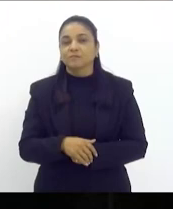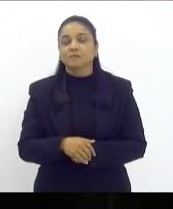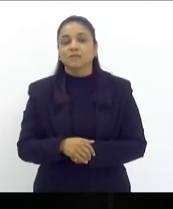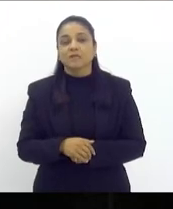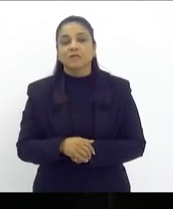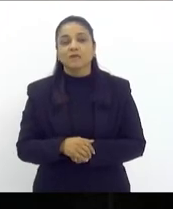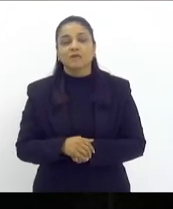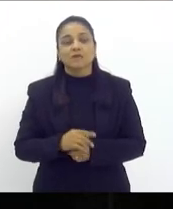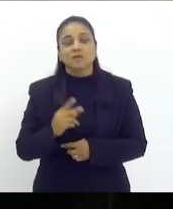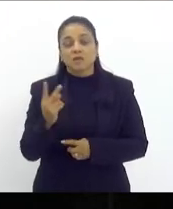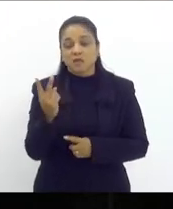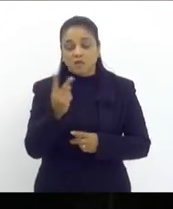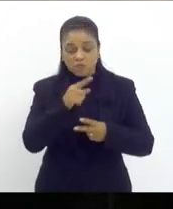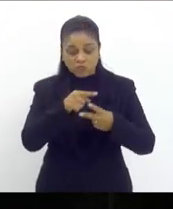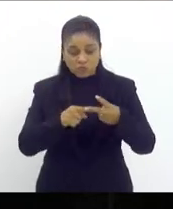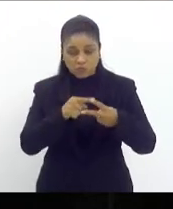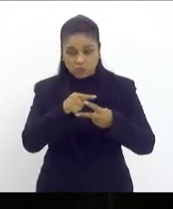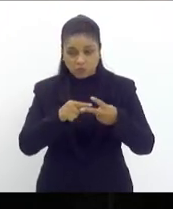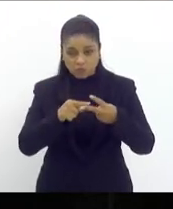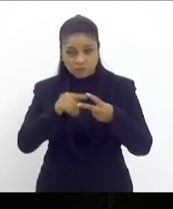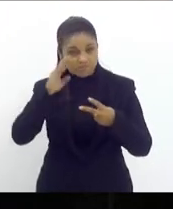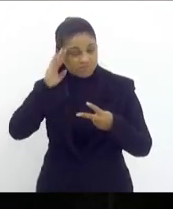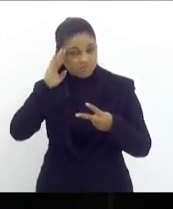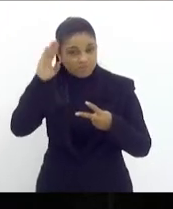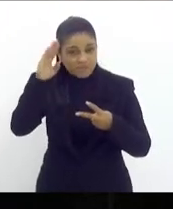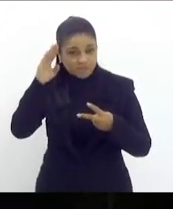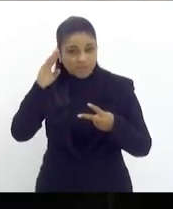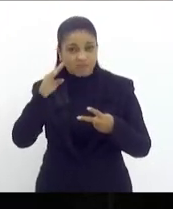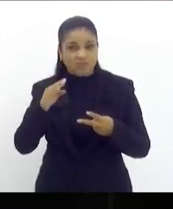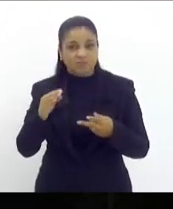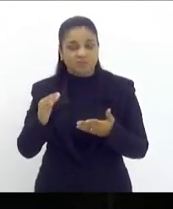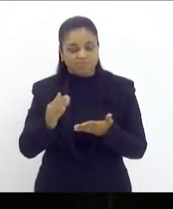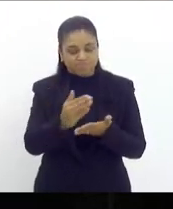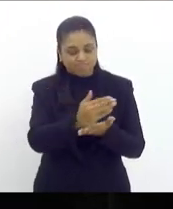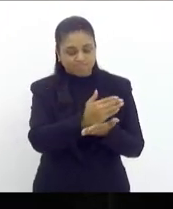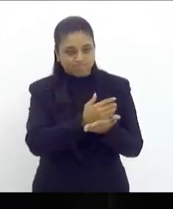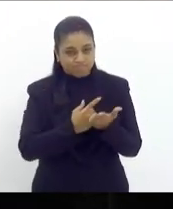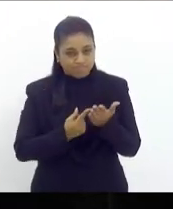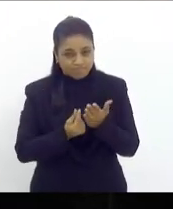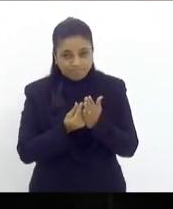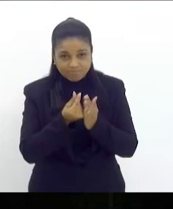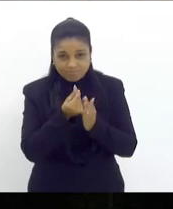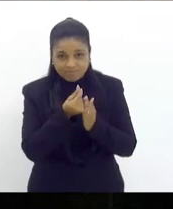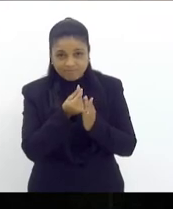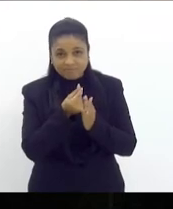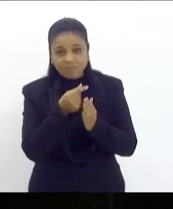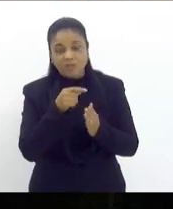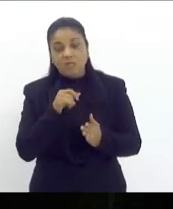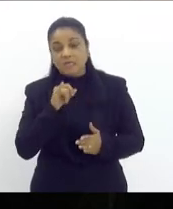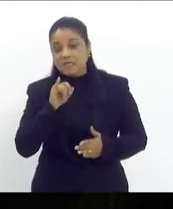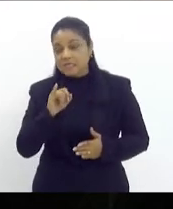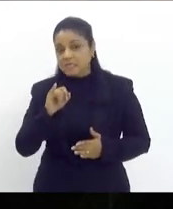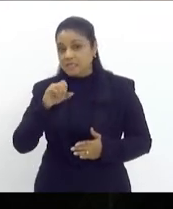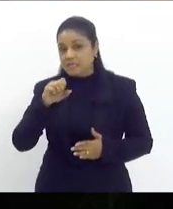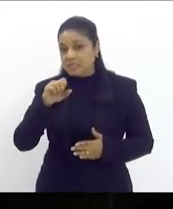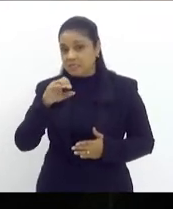duas principais receitas do estado são respectivamente o ICMS